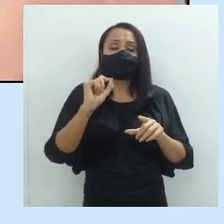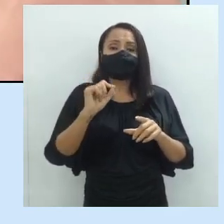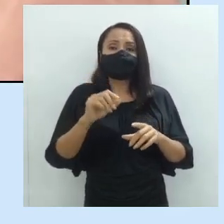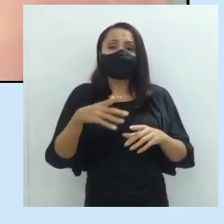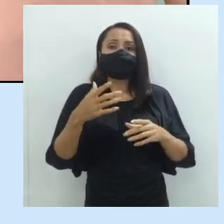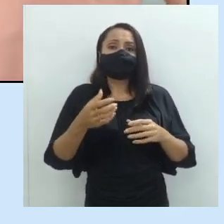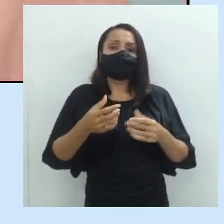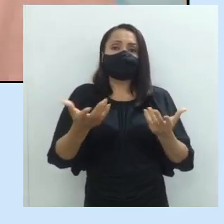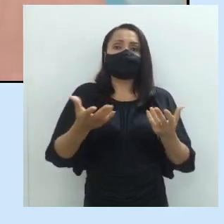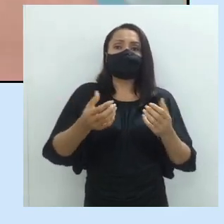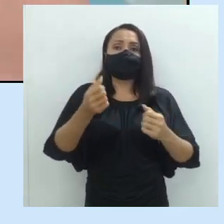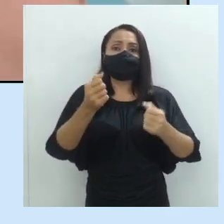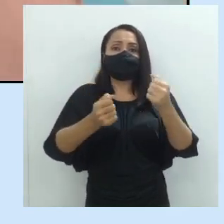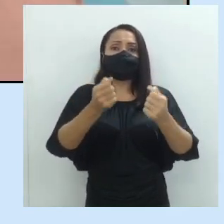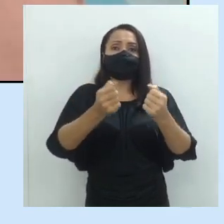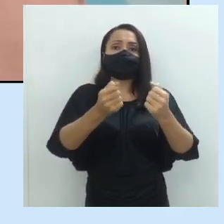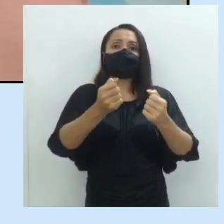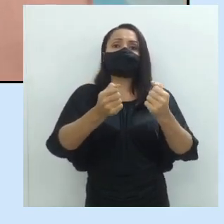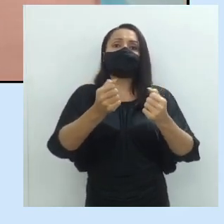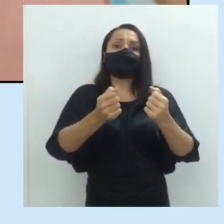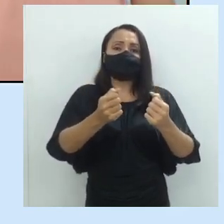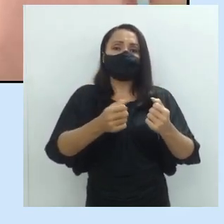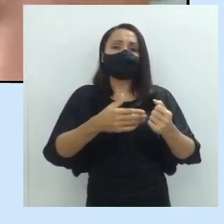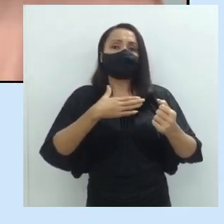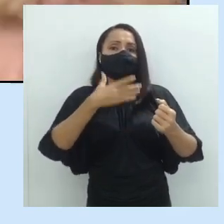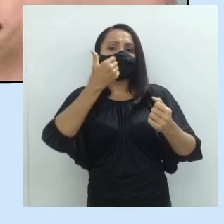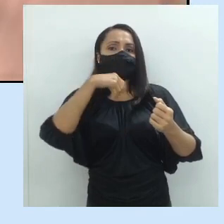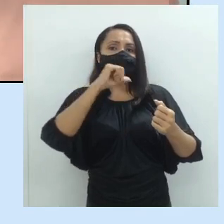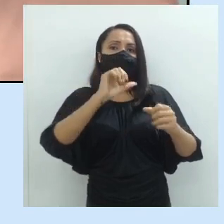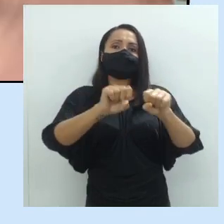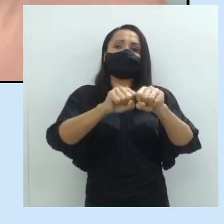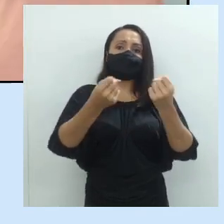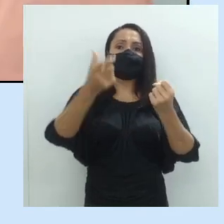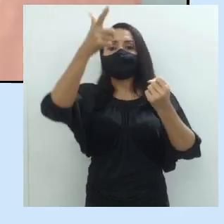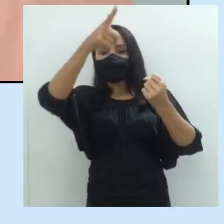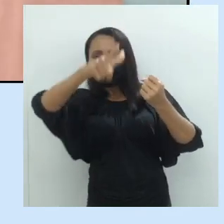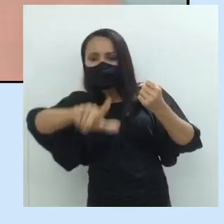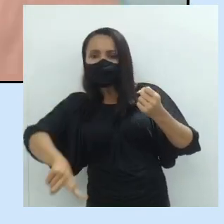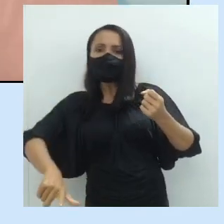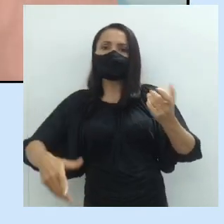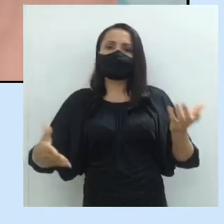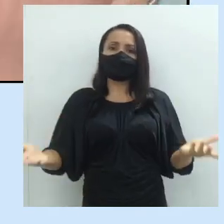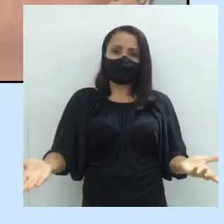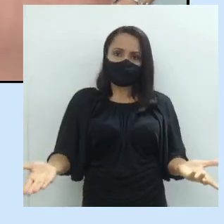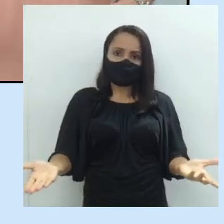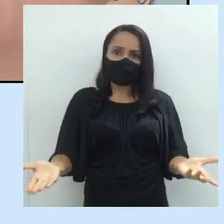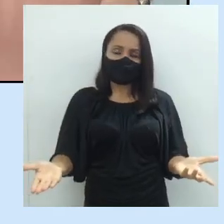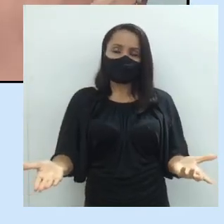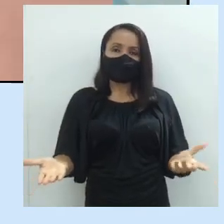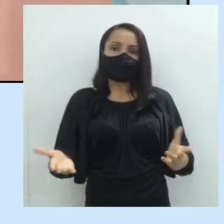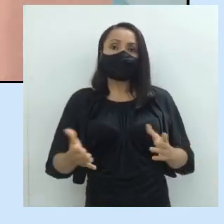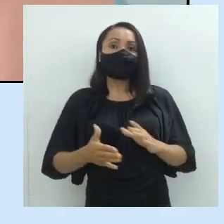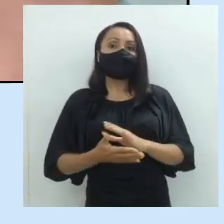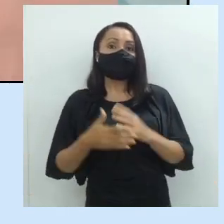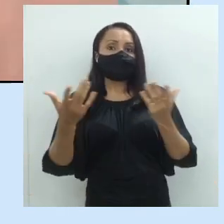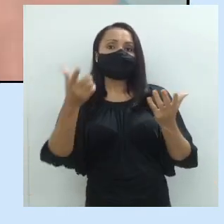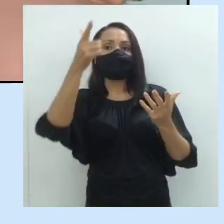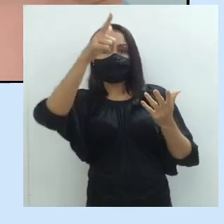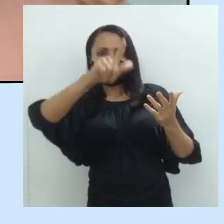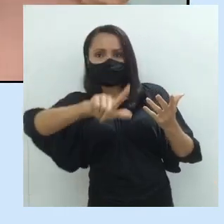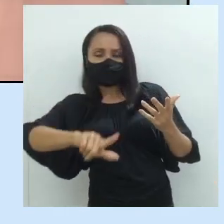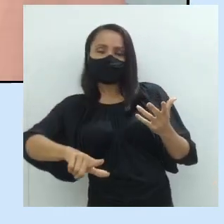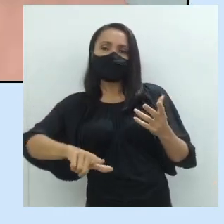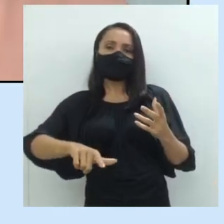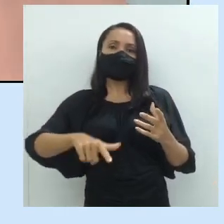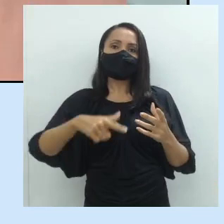da minha mãe quebrou novamente? Quando eu digo, o carro da minha mãe quebrou novamente, esse novamente